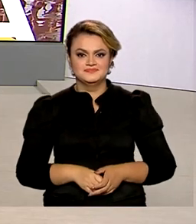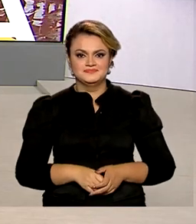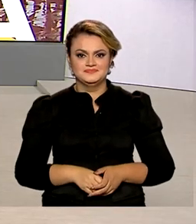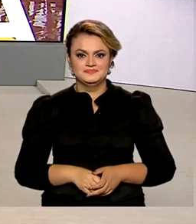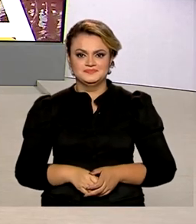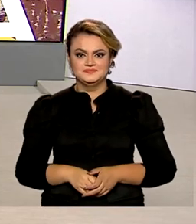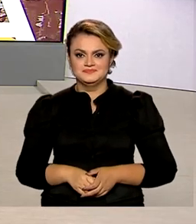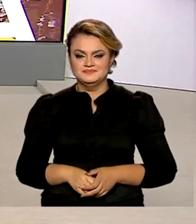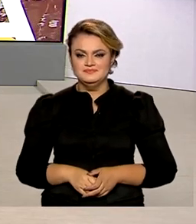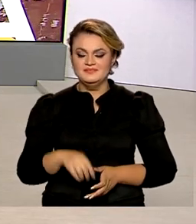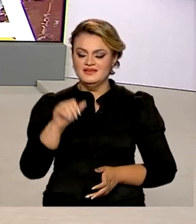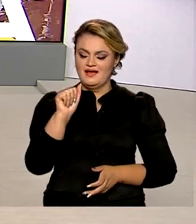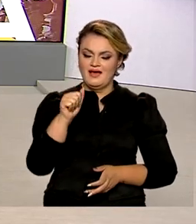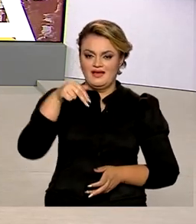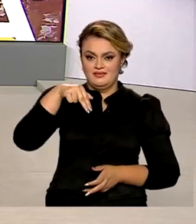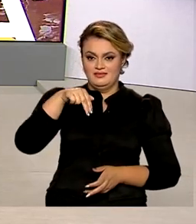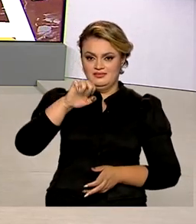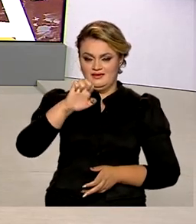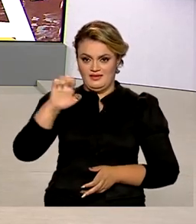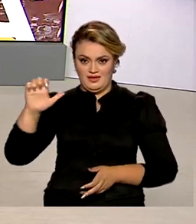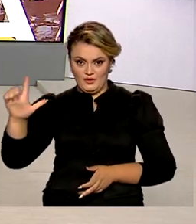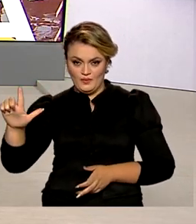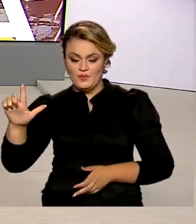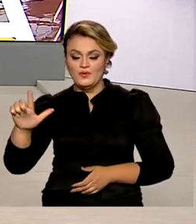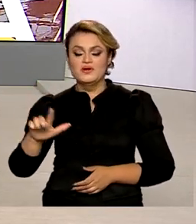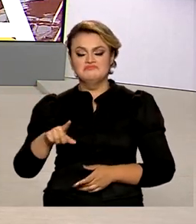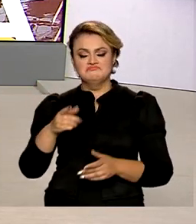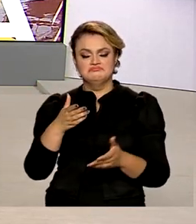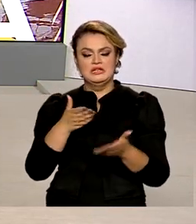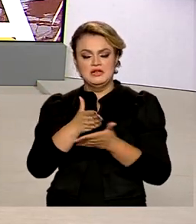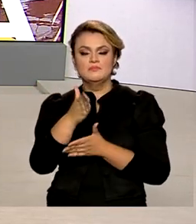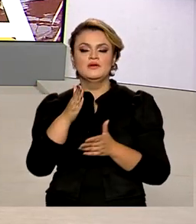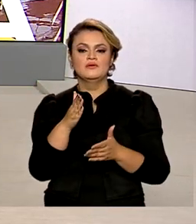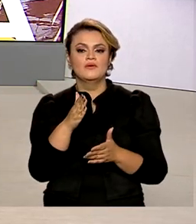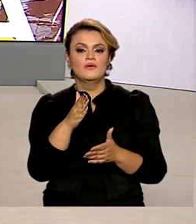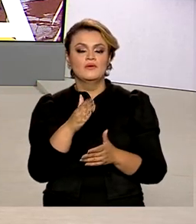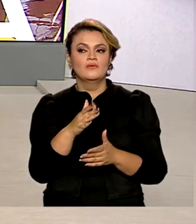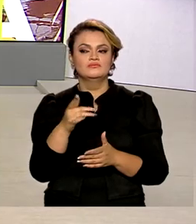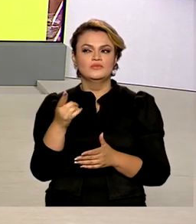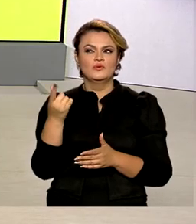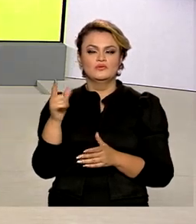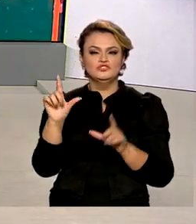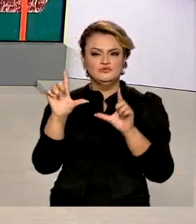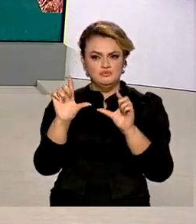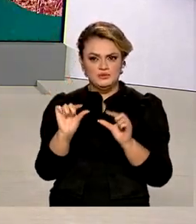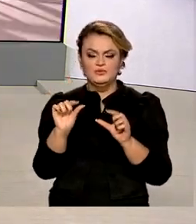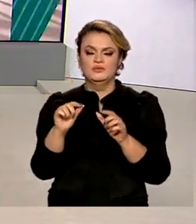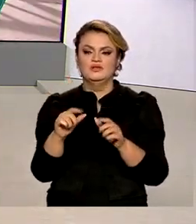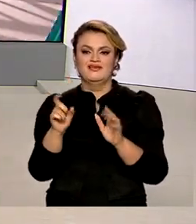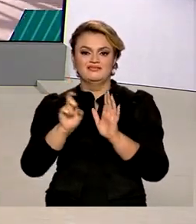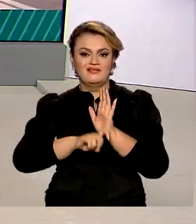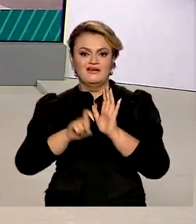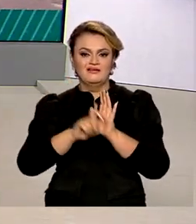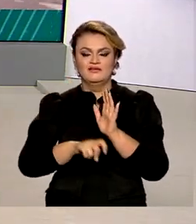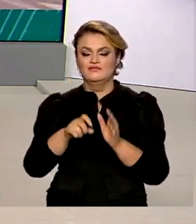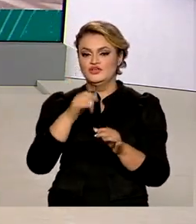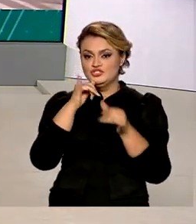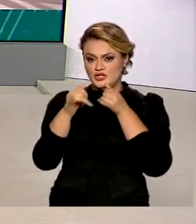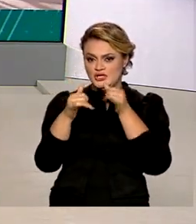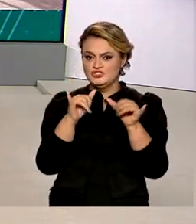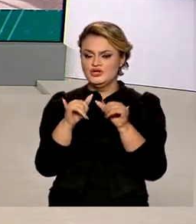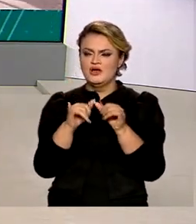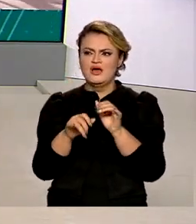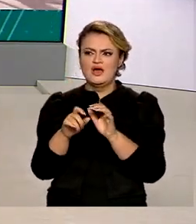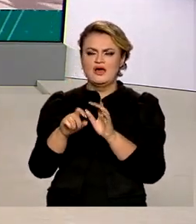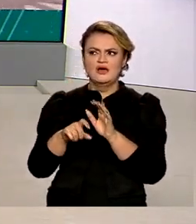A ANEEL aprovou a redução de tarifa de energia elétrica de 10 distribuidoras. As reduções podem